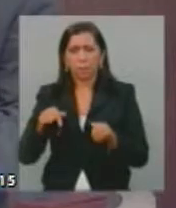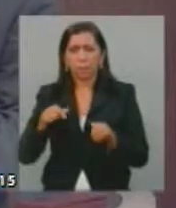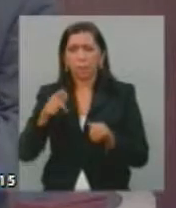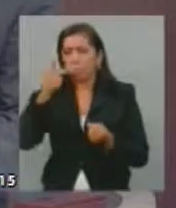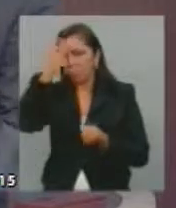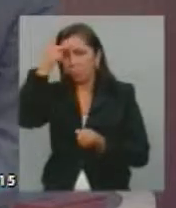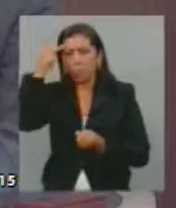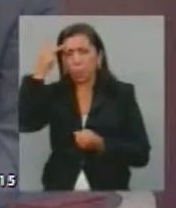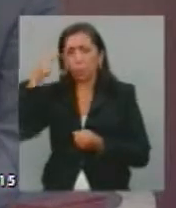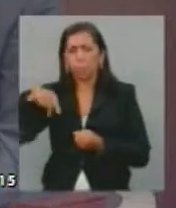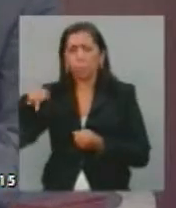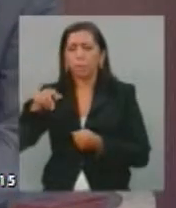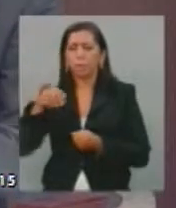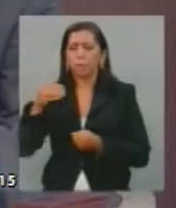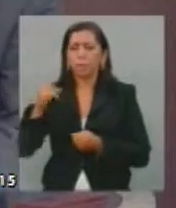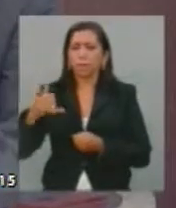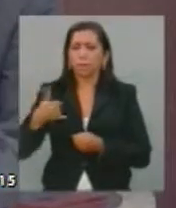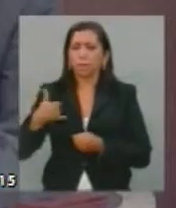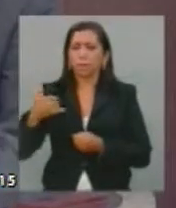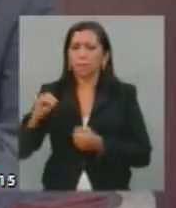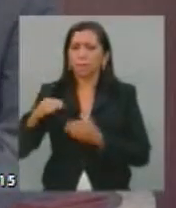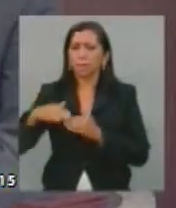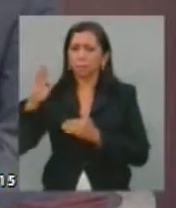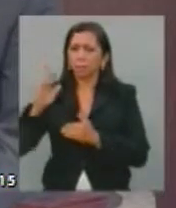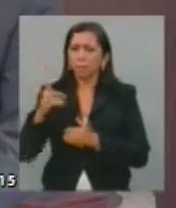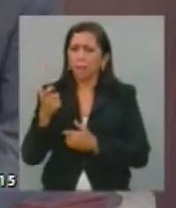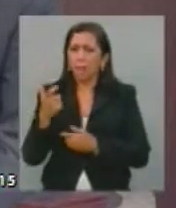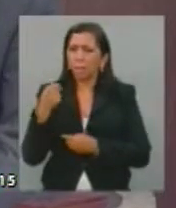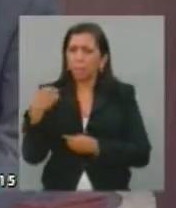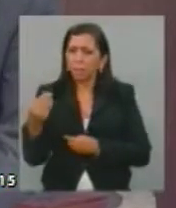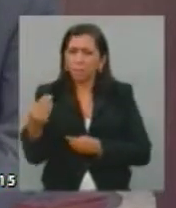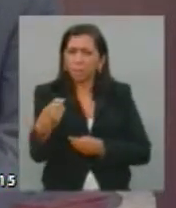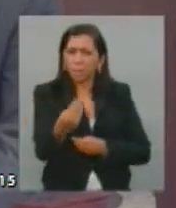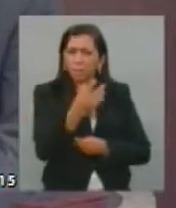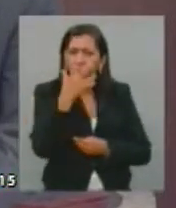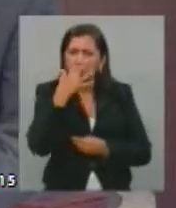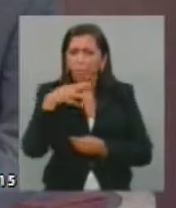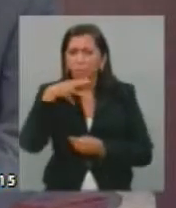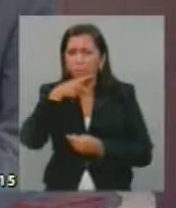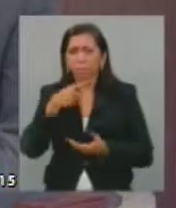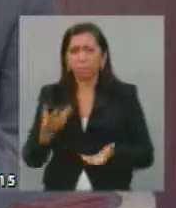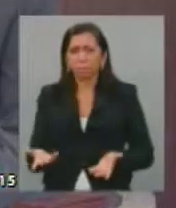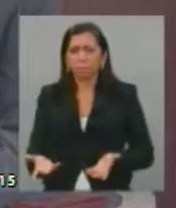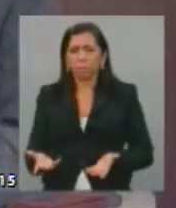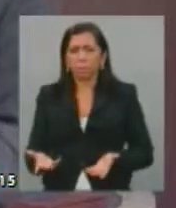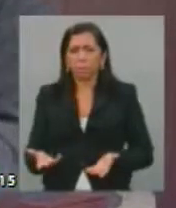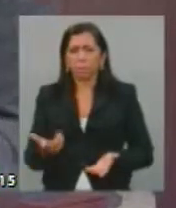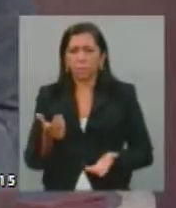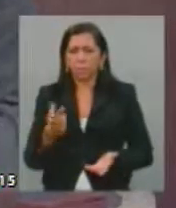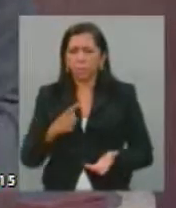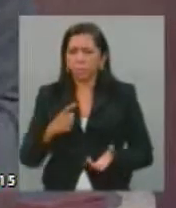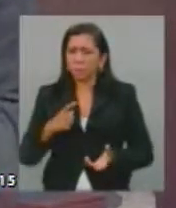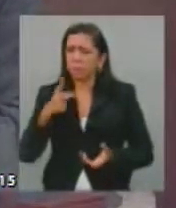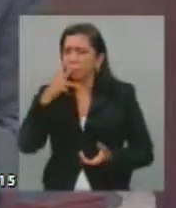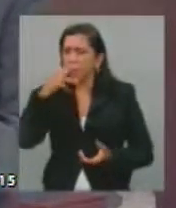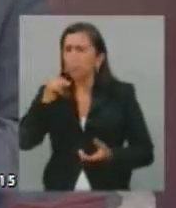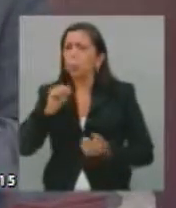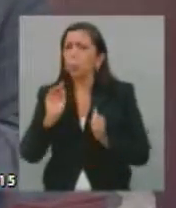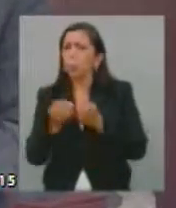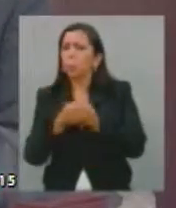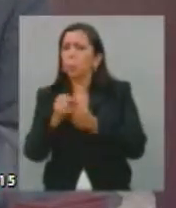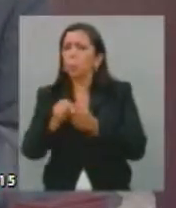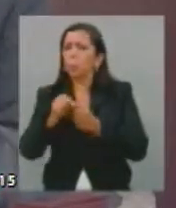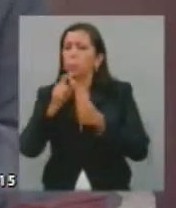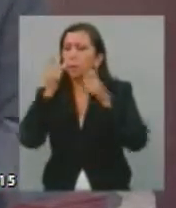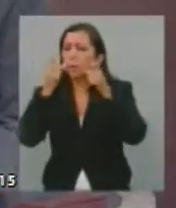de 10 anos de idade, isso dá quase uma arma para cada 10 habitantes. Há interesses, obviamente, muito escusos